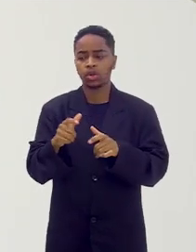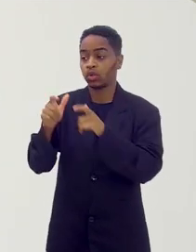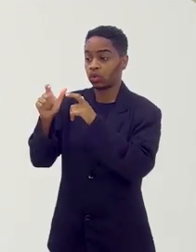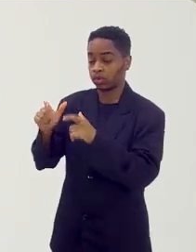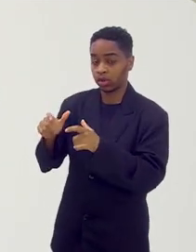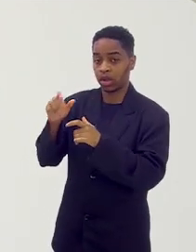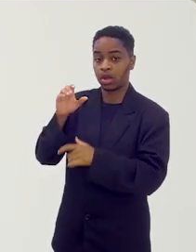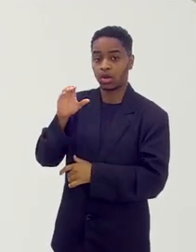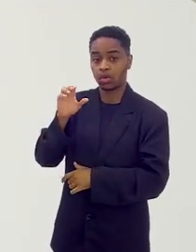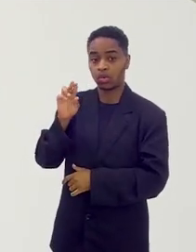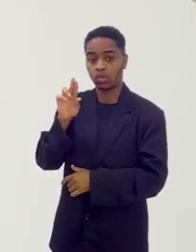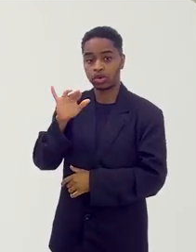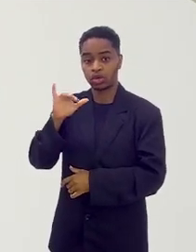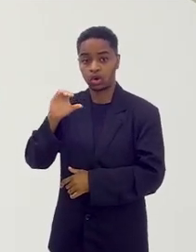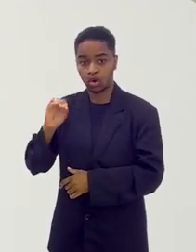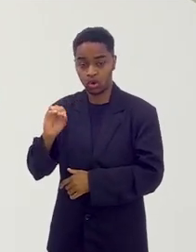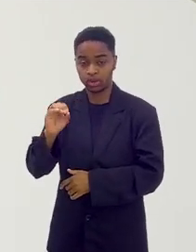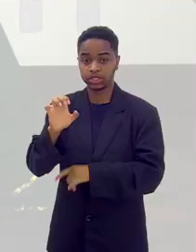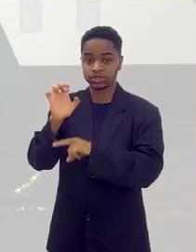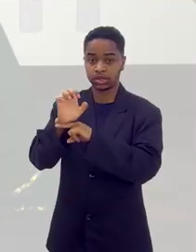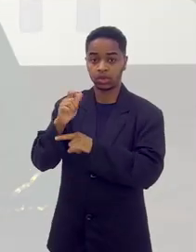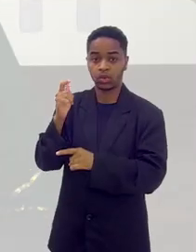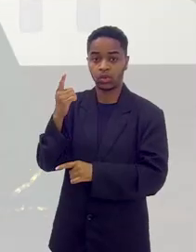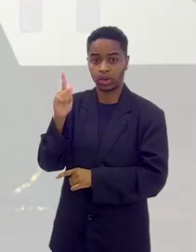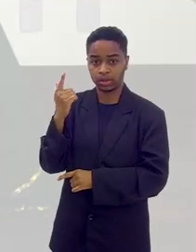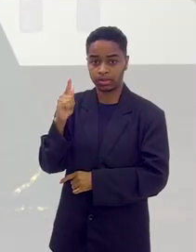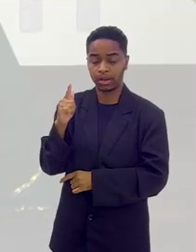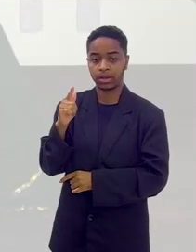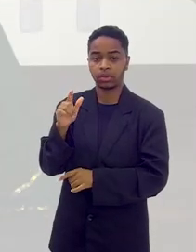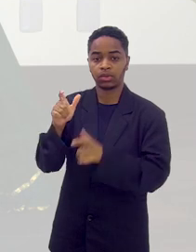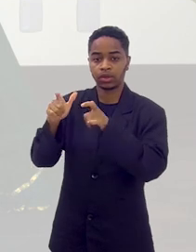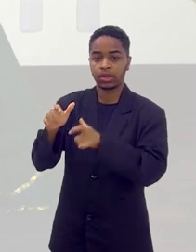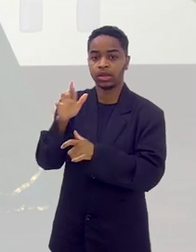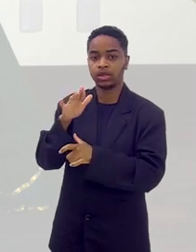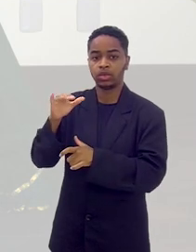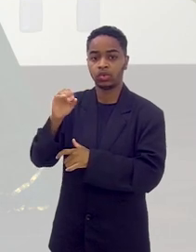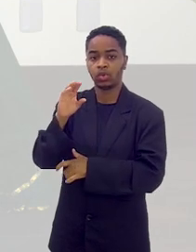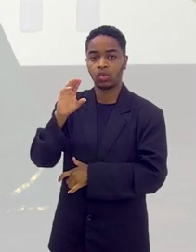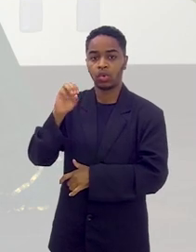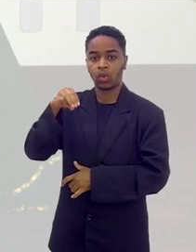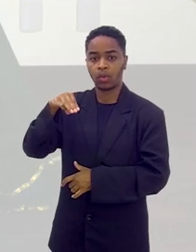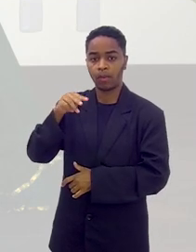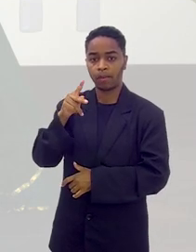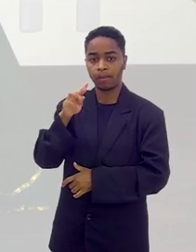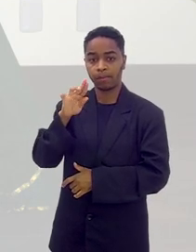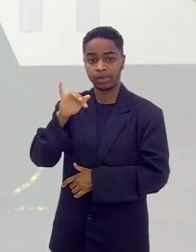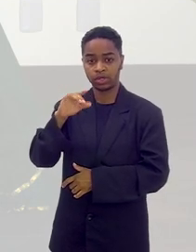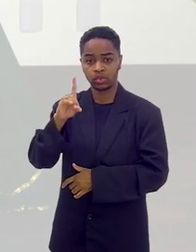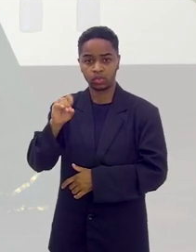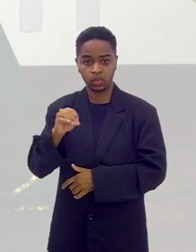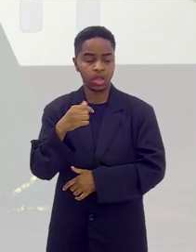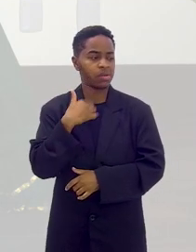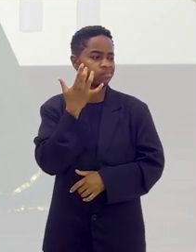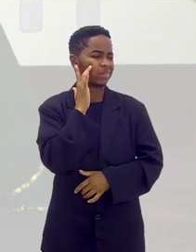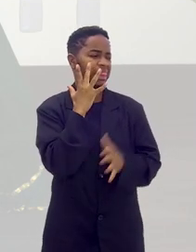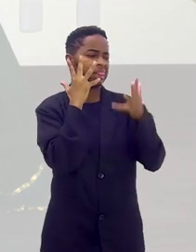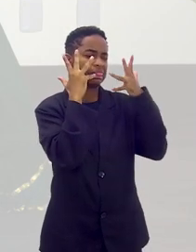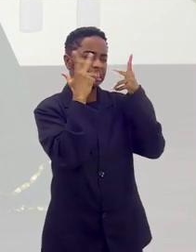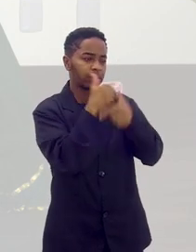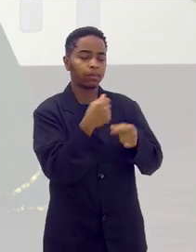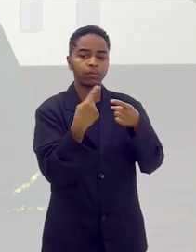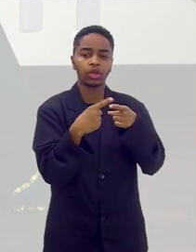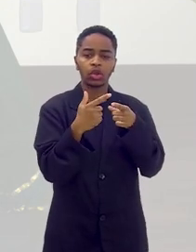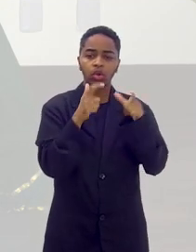do estado da Guarabara, no Rio Comprido. Tá. Eu achei lindo aquilo. Primeiro que era um lugar aberto.